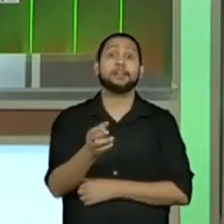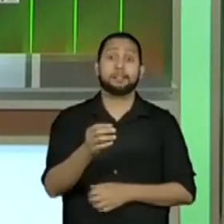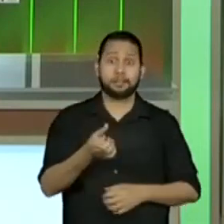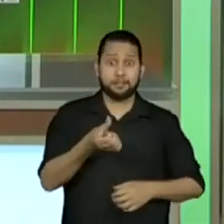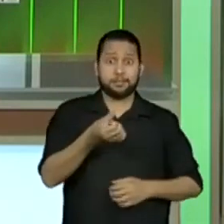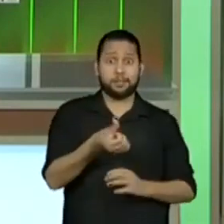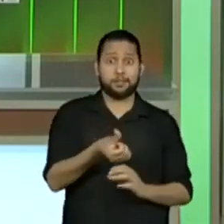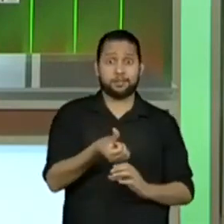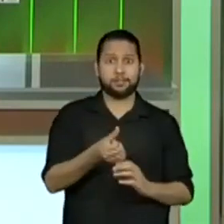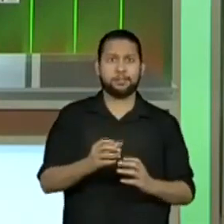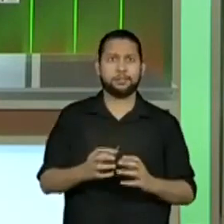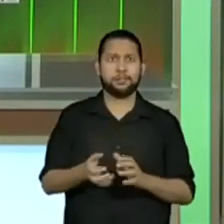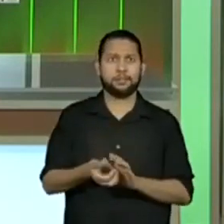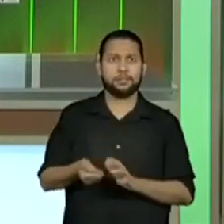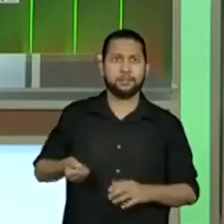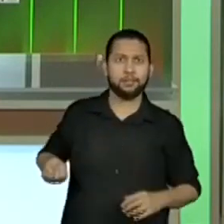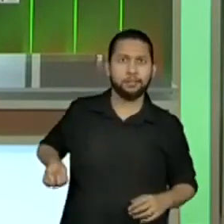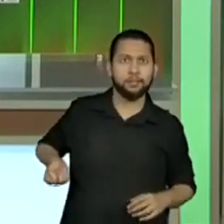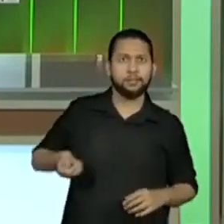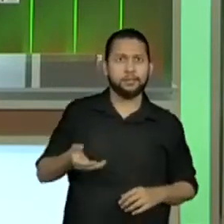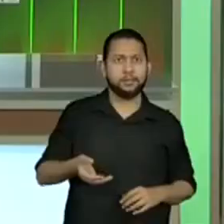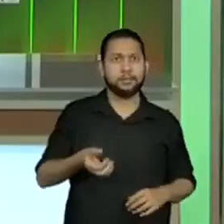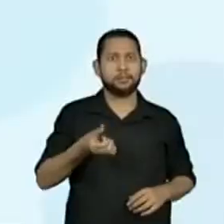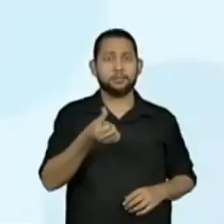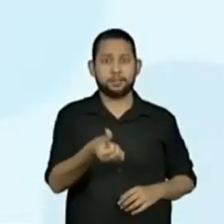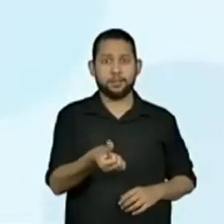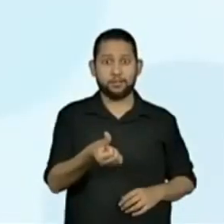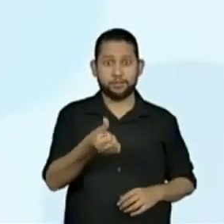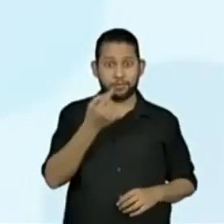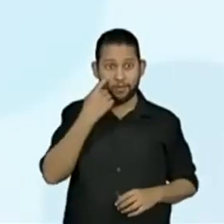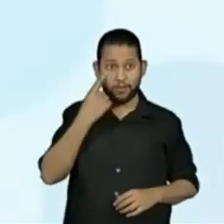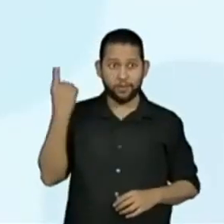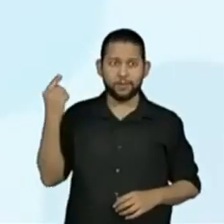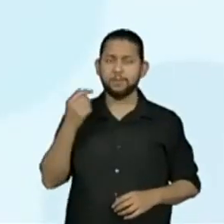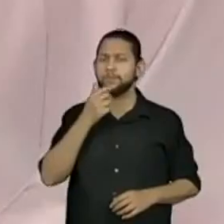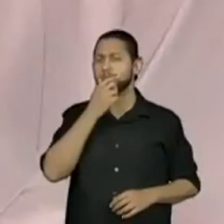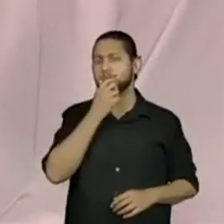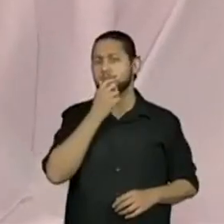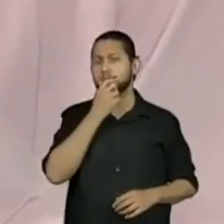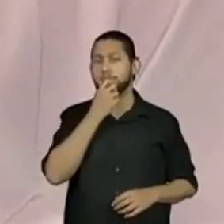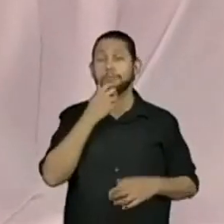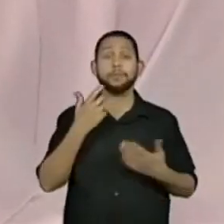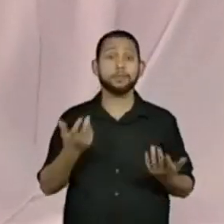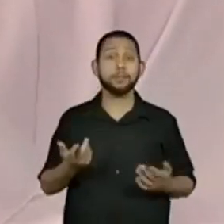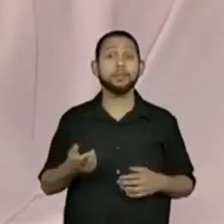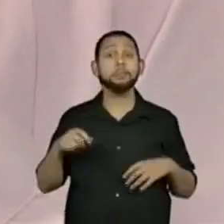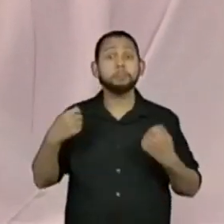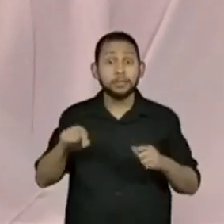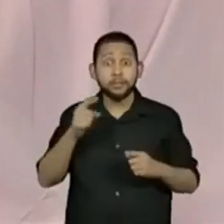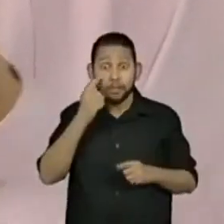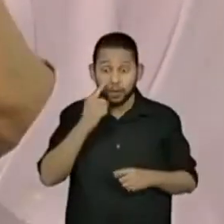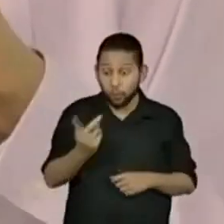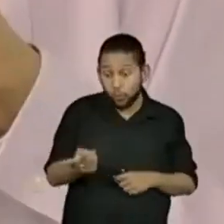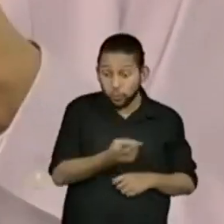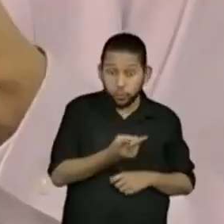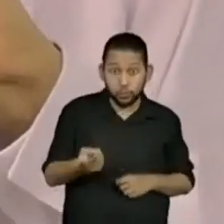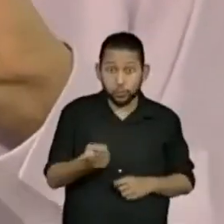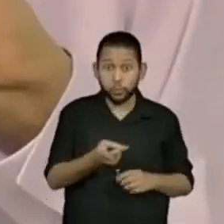6, que eu estou apontando aqui para vocês. Mas a soma deve dar 6.